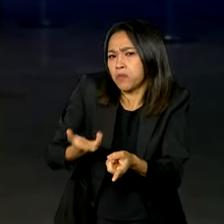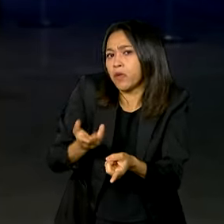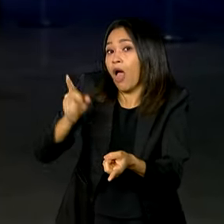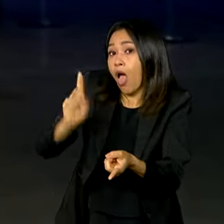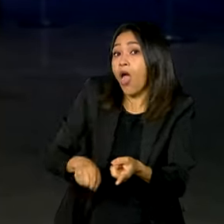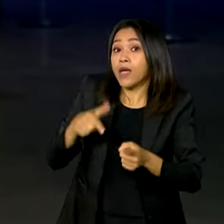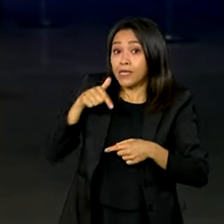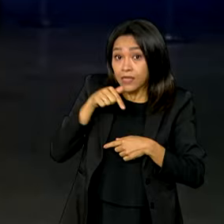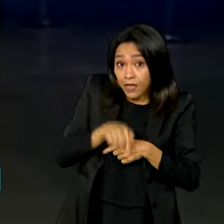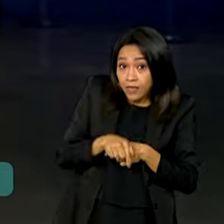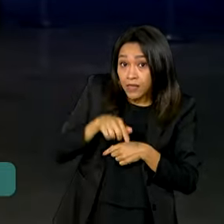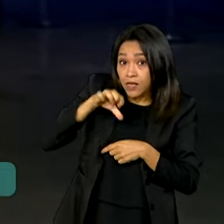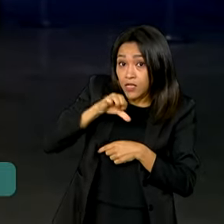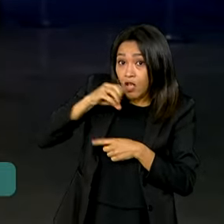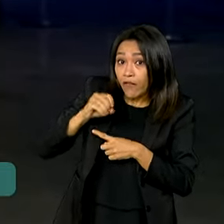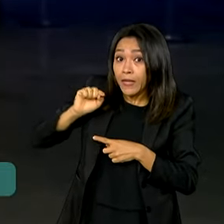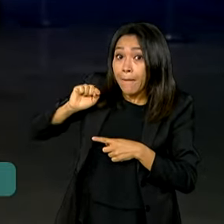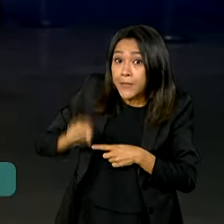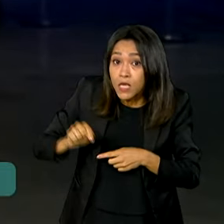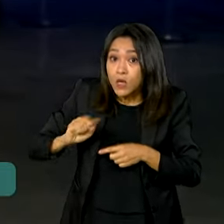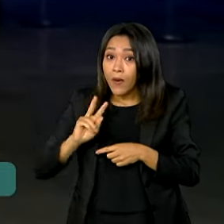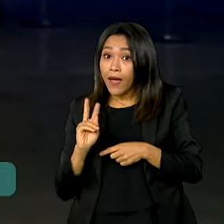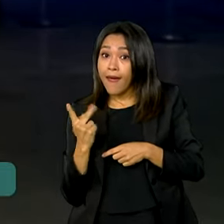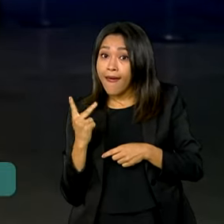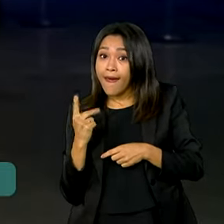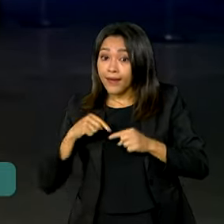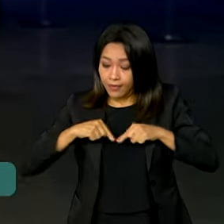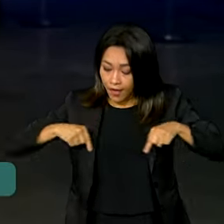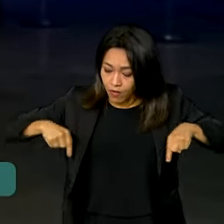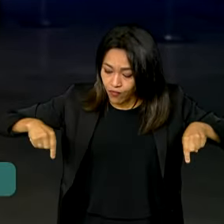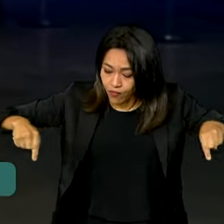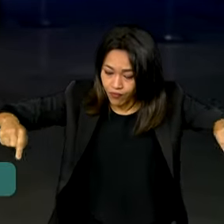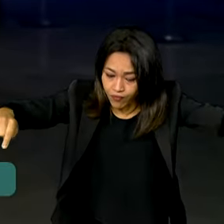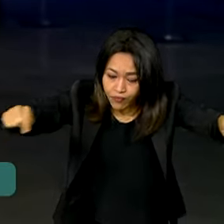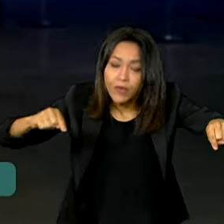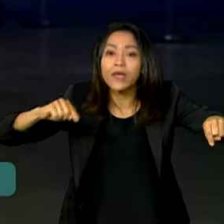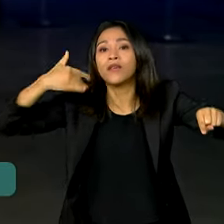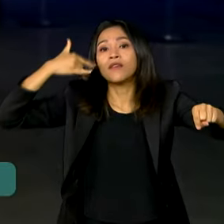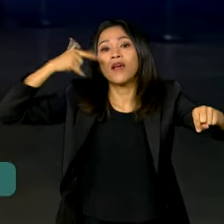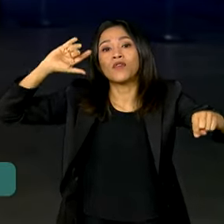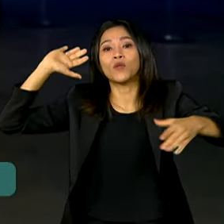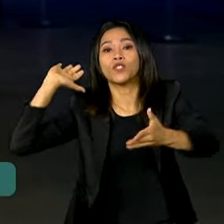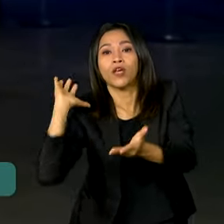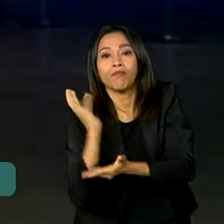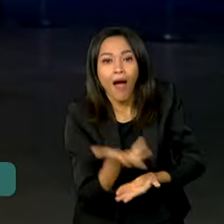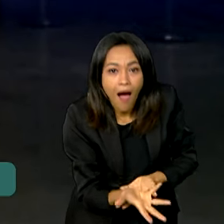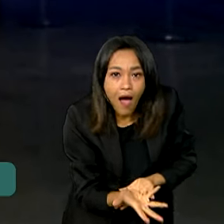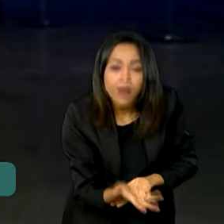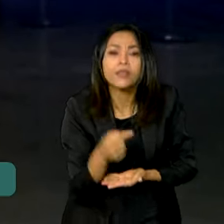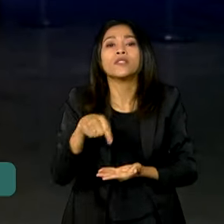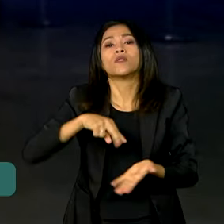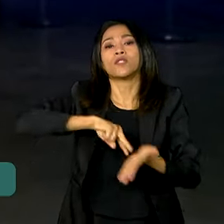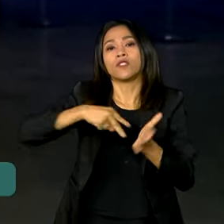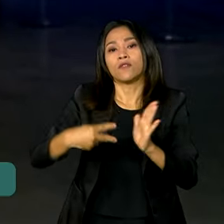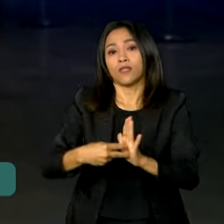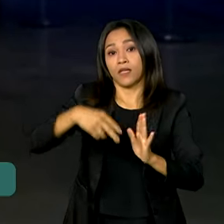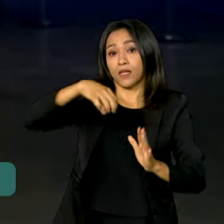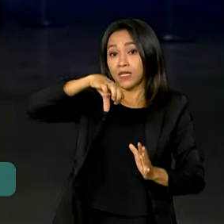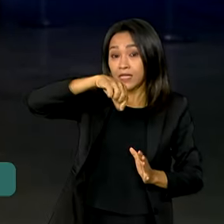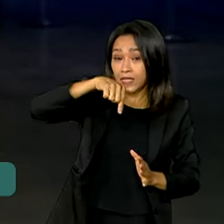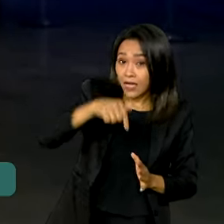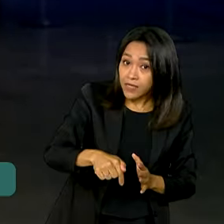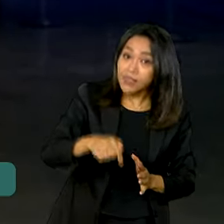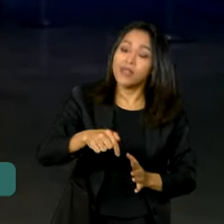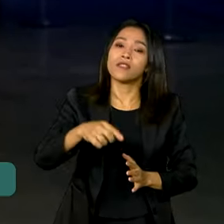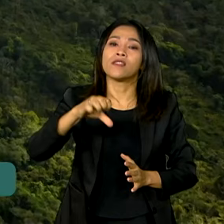são 790 mil hectares de florestas que deixaram de ser destruídas, o equivalente a 790 mil